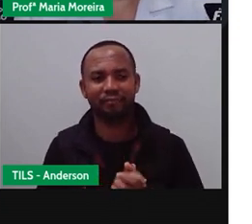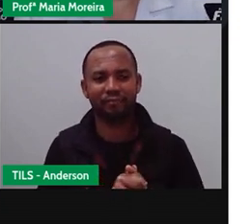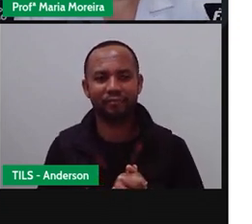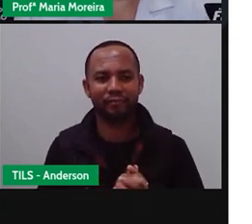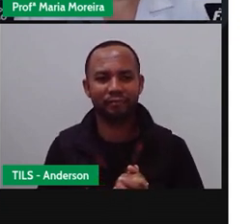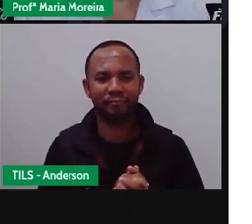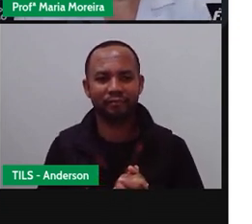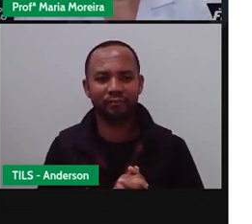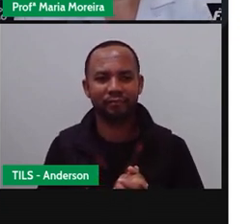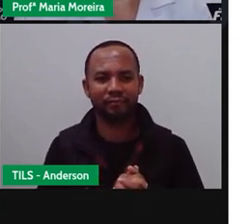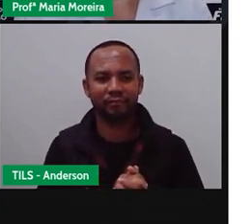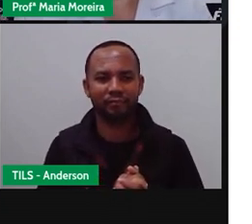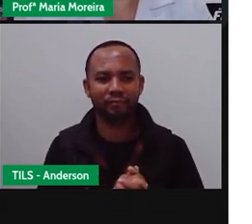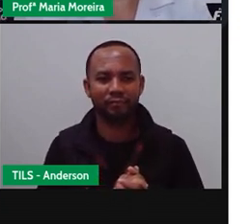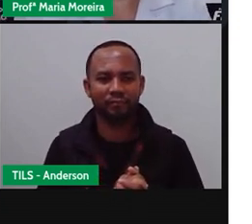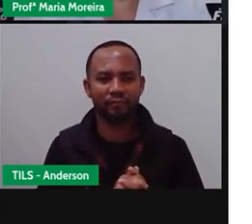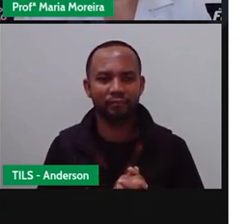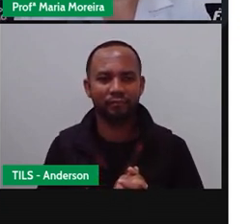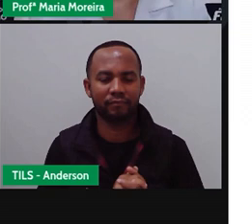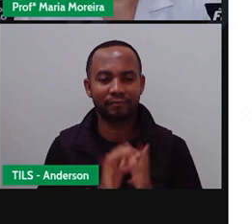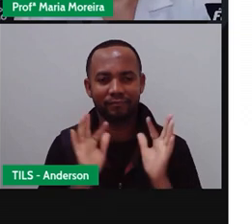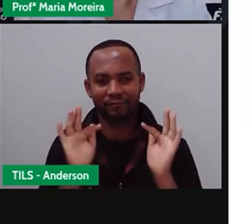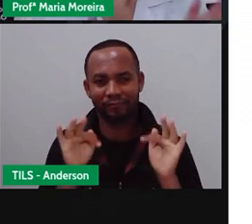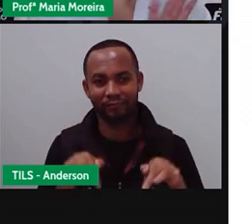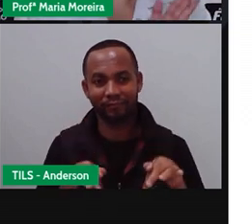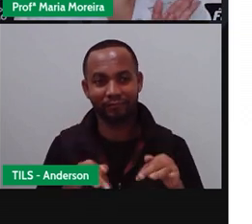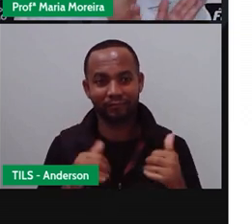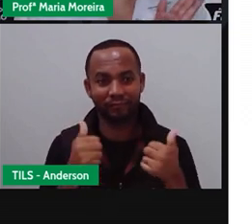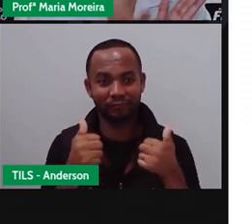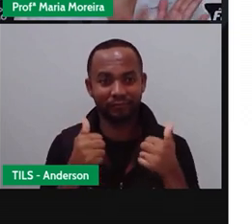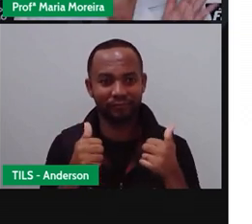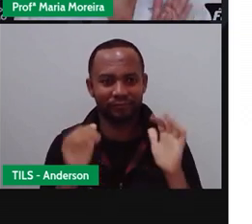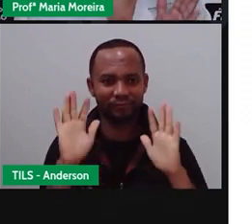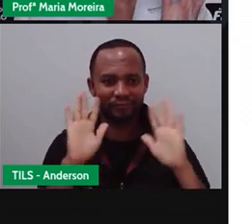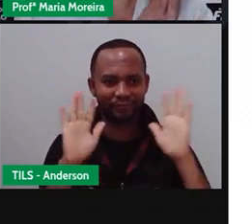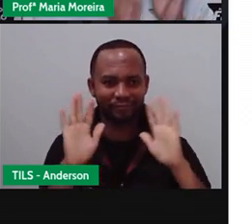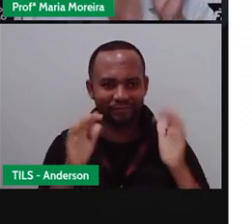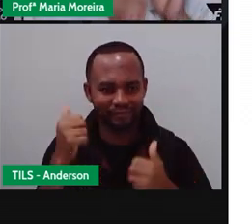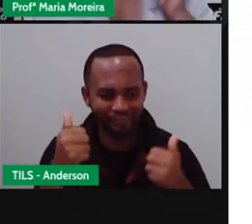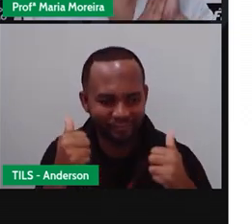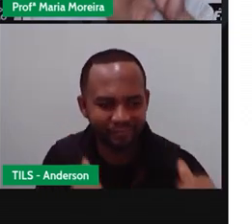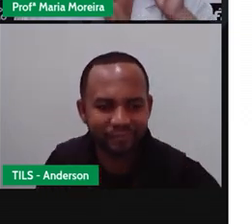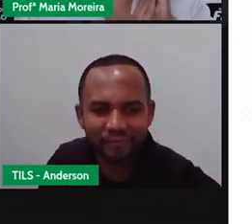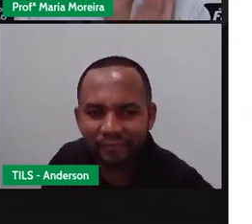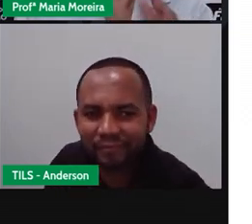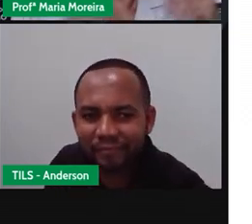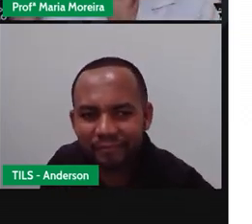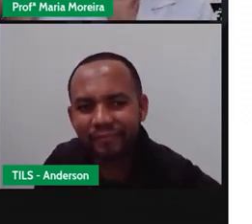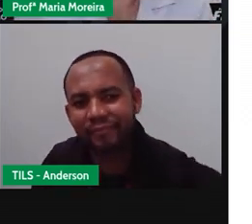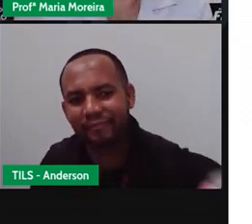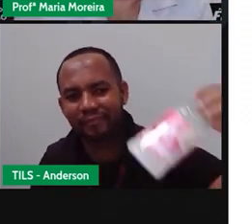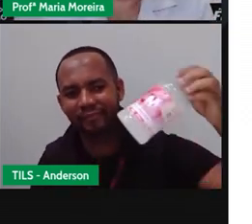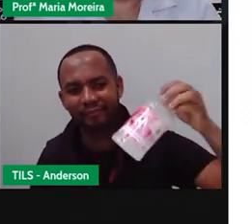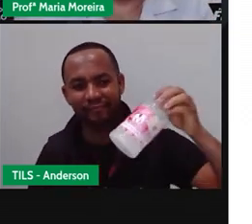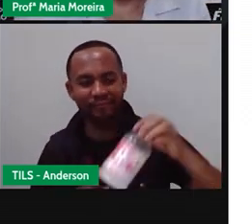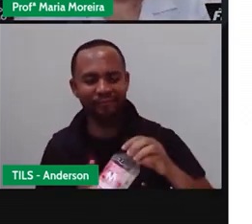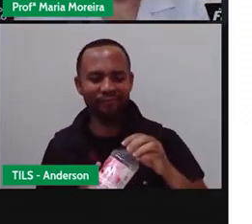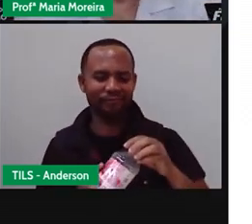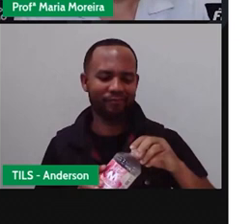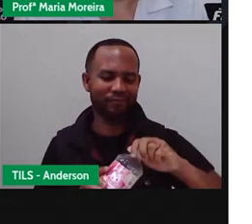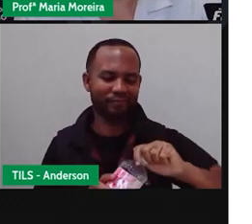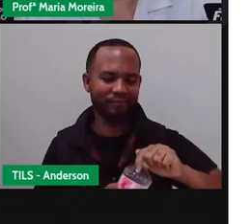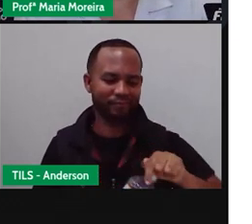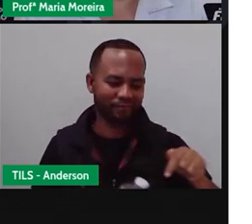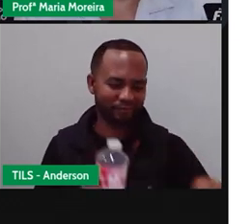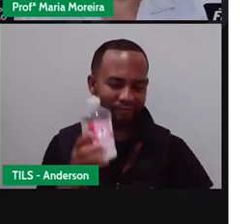nossos, ao nosso encerramento, né, lavar uma mão, lavar outra, lavem as mãos,